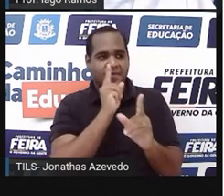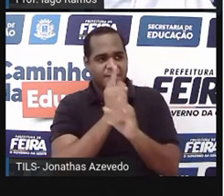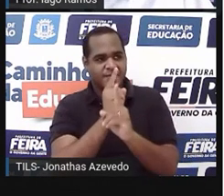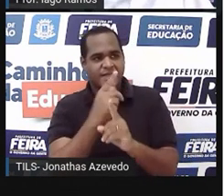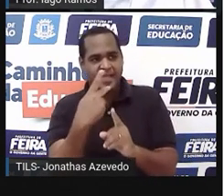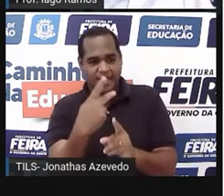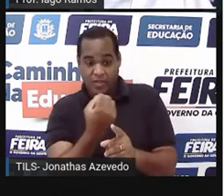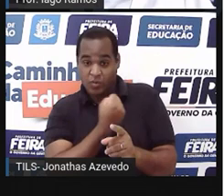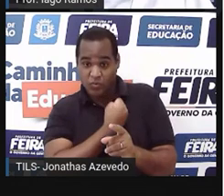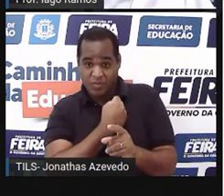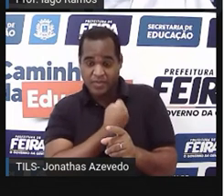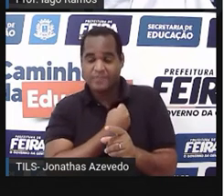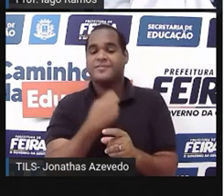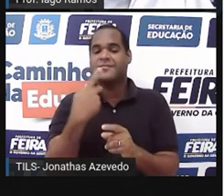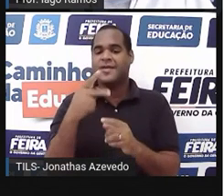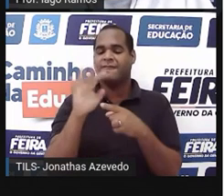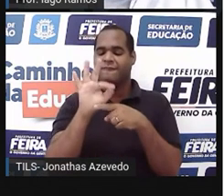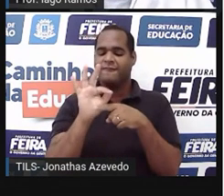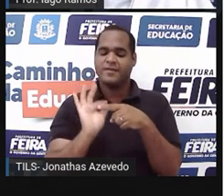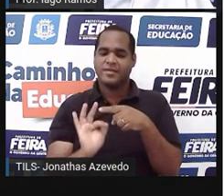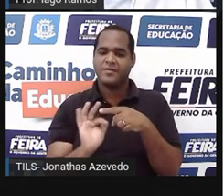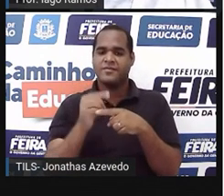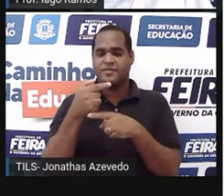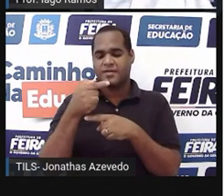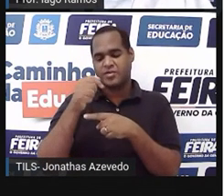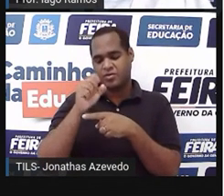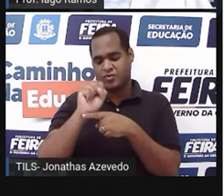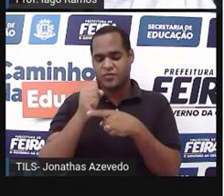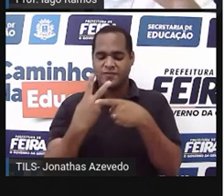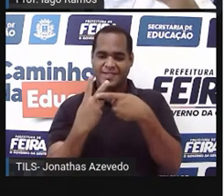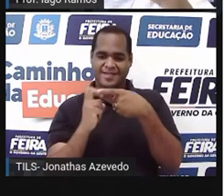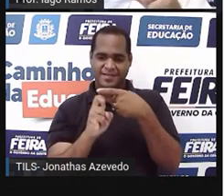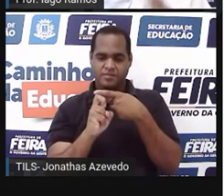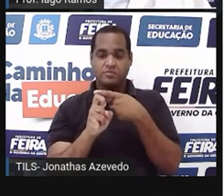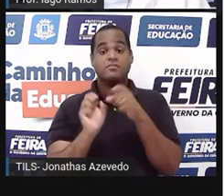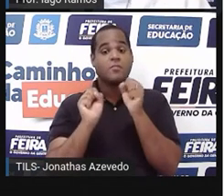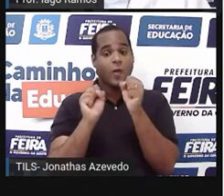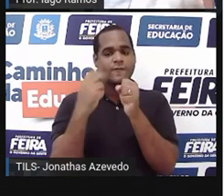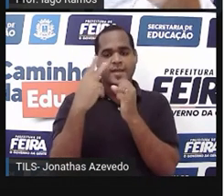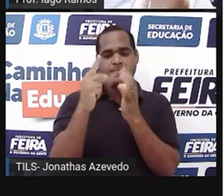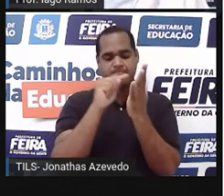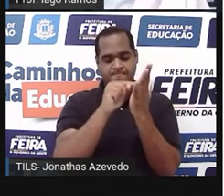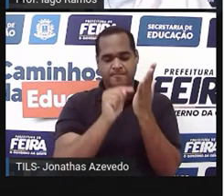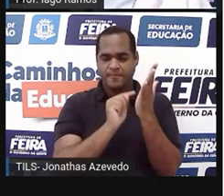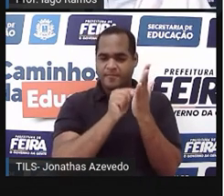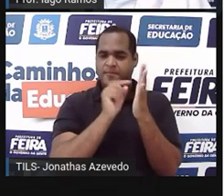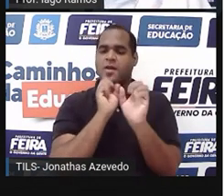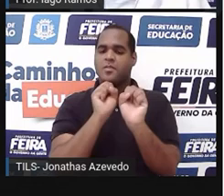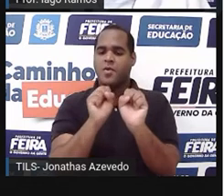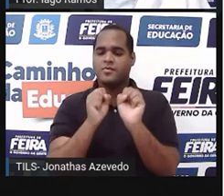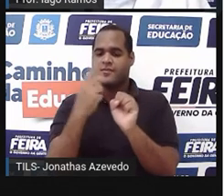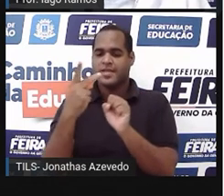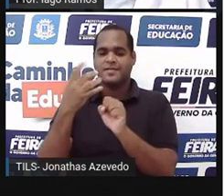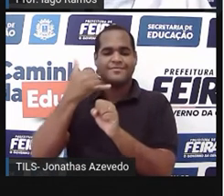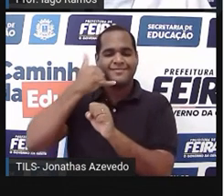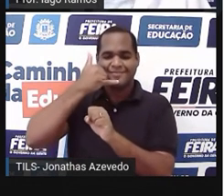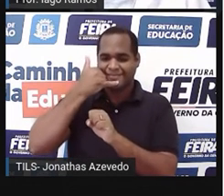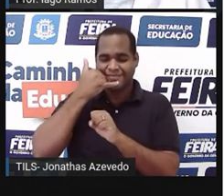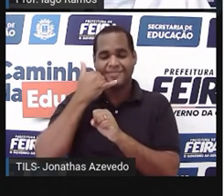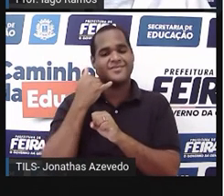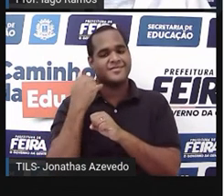gerado por essa fração 7825 avos e com a calculadora que pode ser a calculadora do celular,